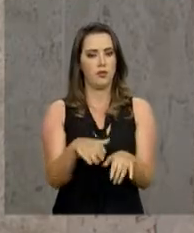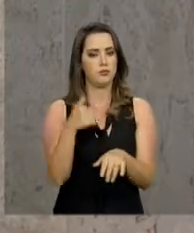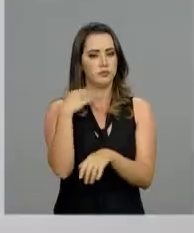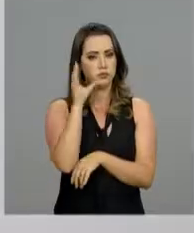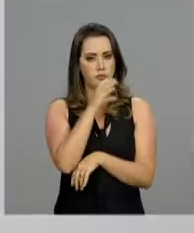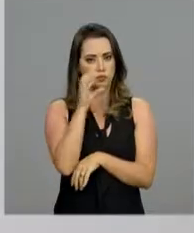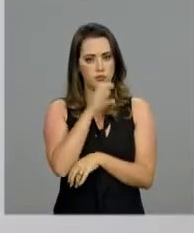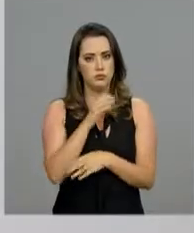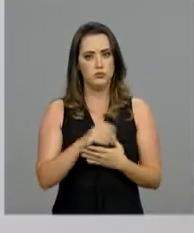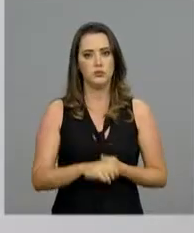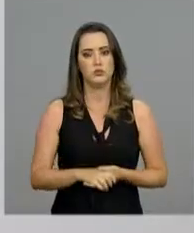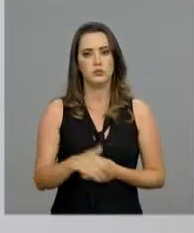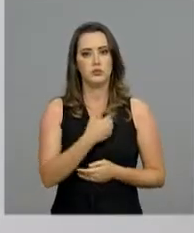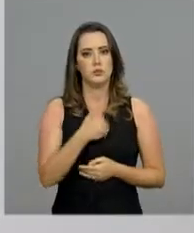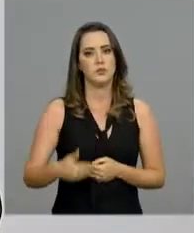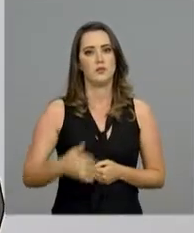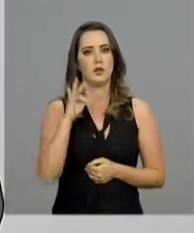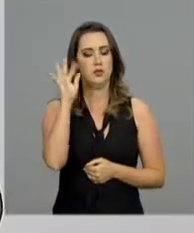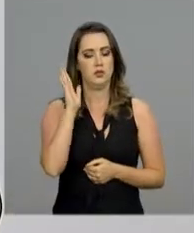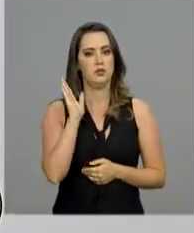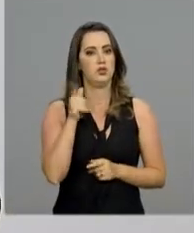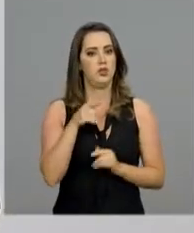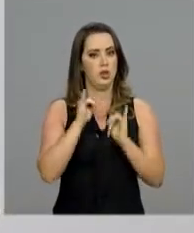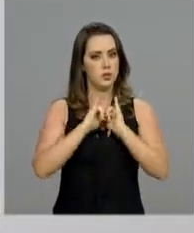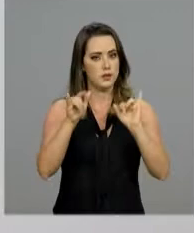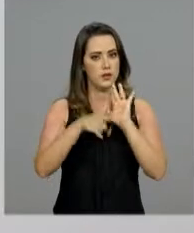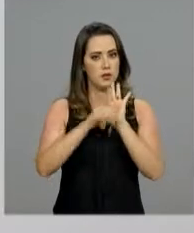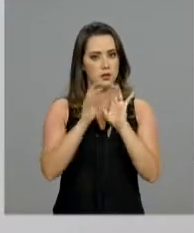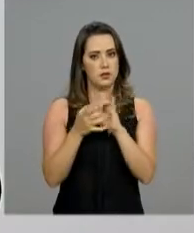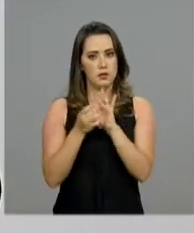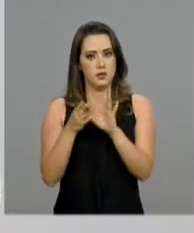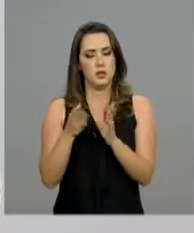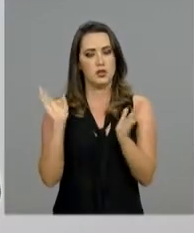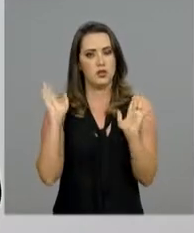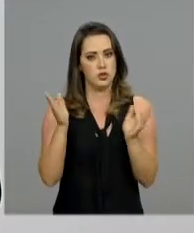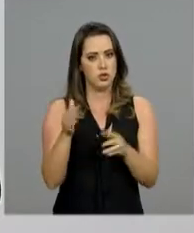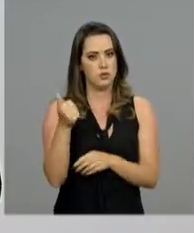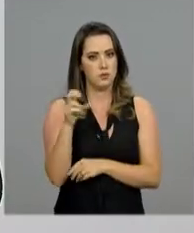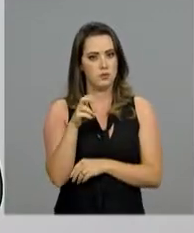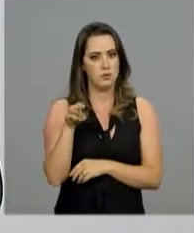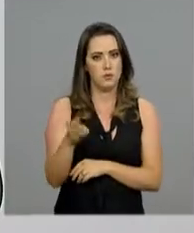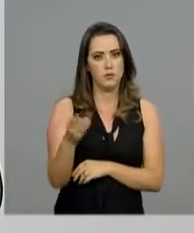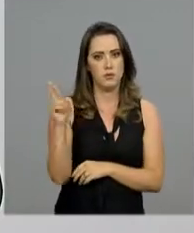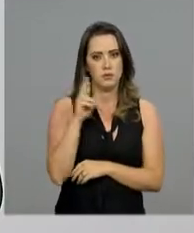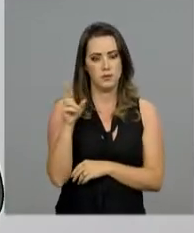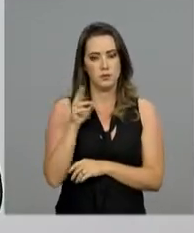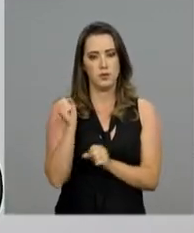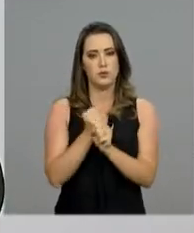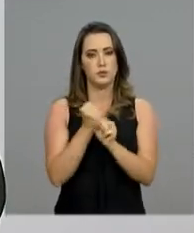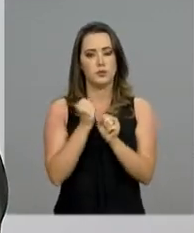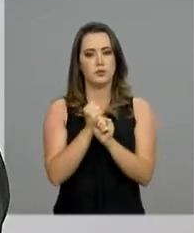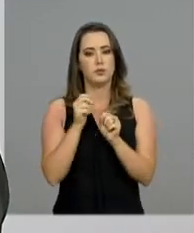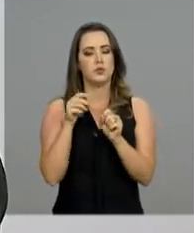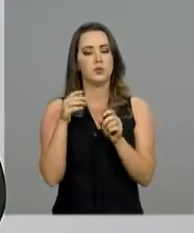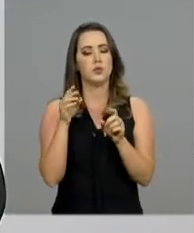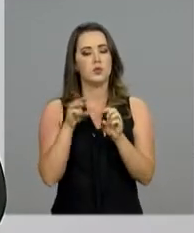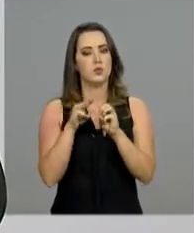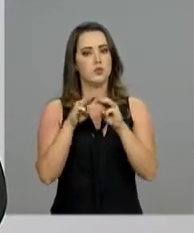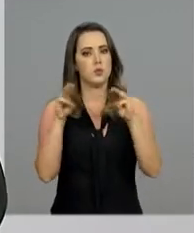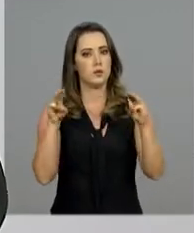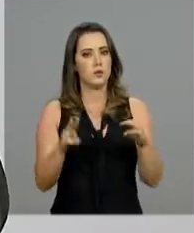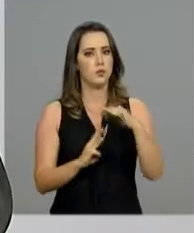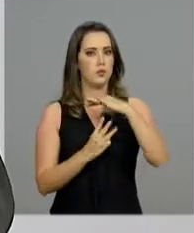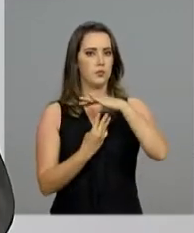possível. O governo federal já havia anunciado a liberação imediata de 15 milhões de reais para a recuperação do Museu